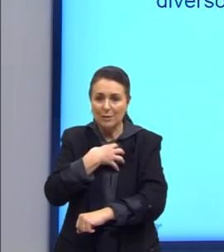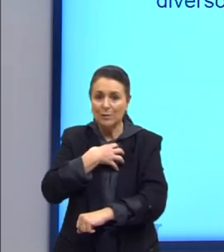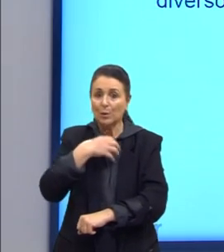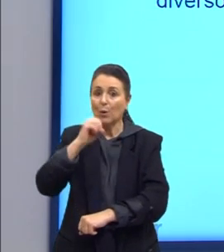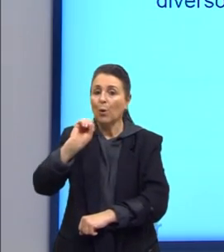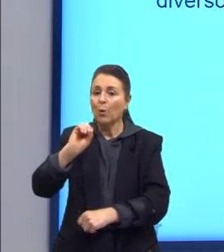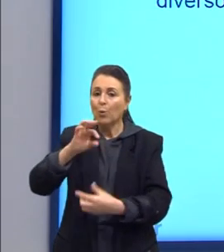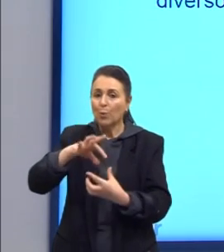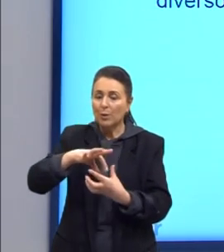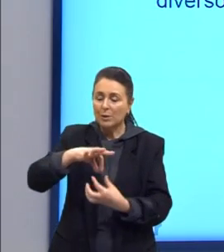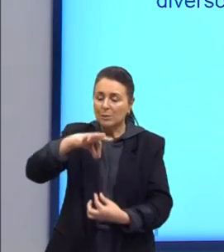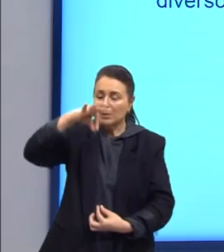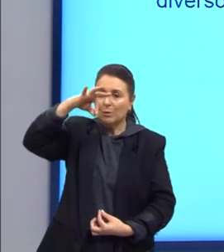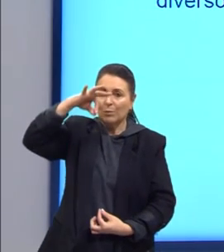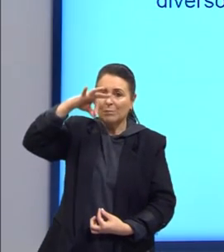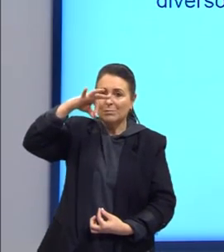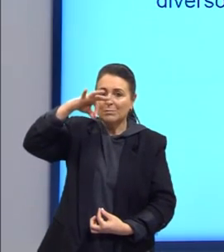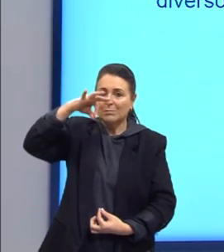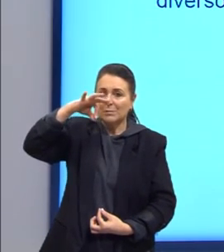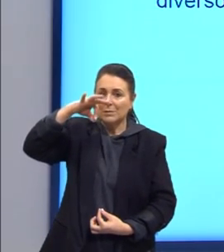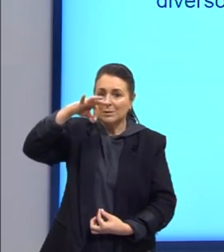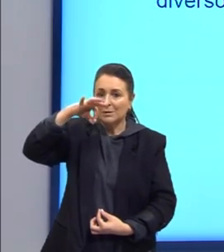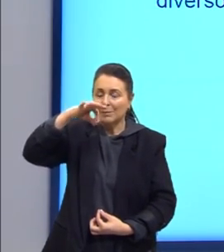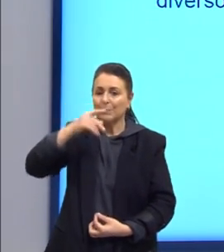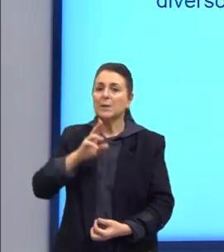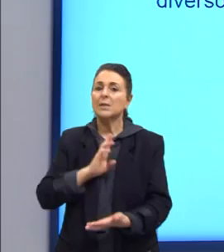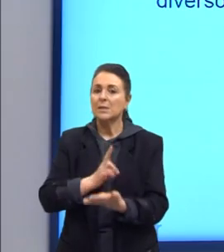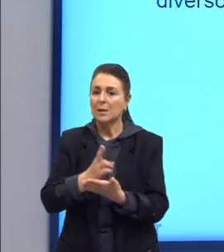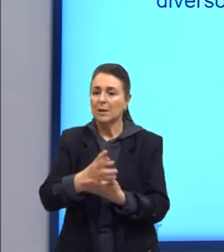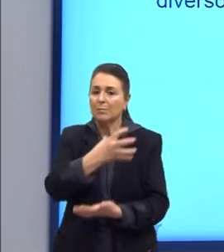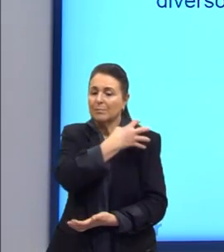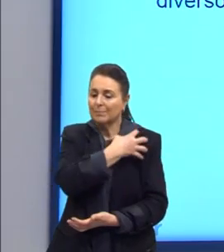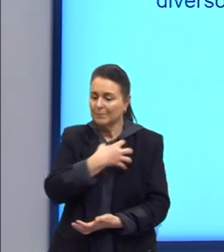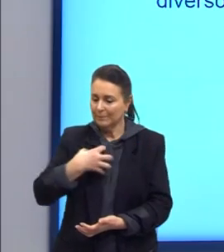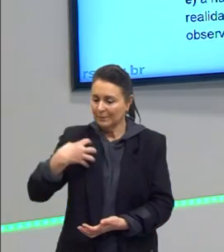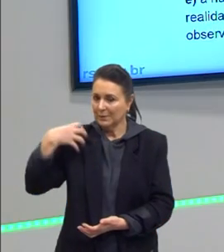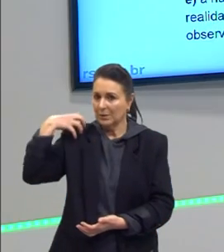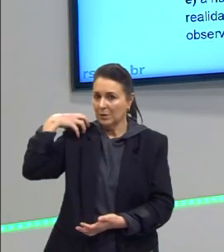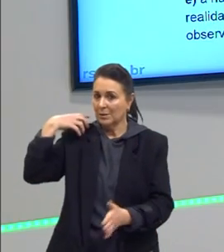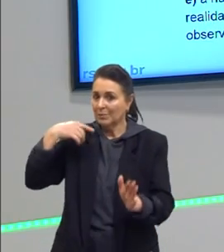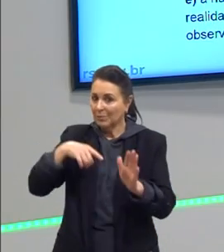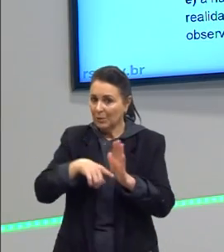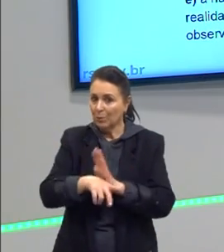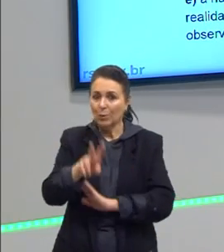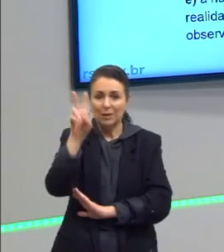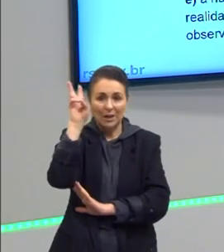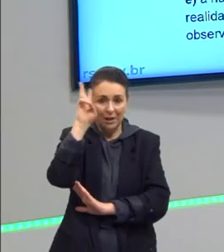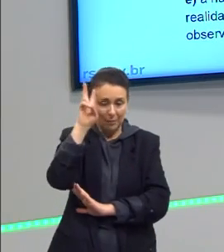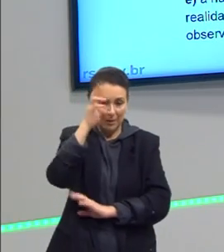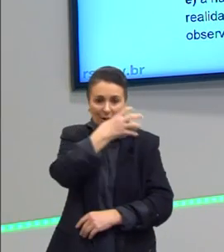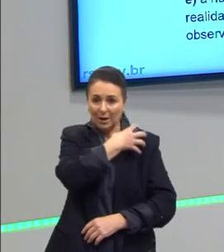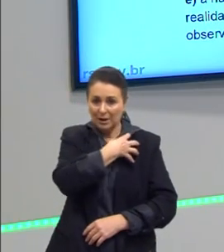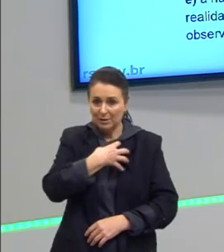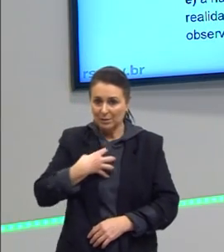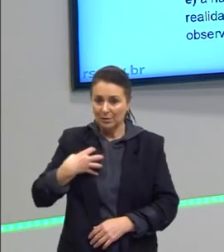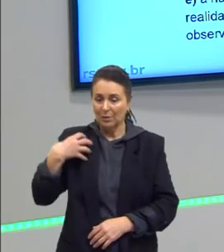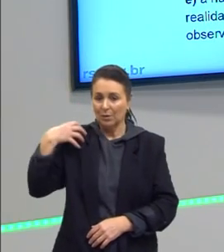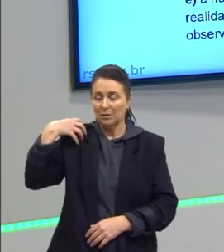que o cercam. Sempre quando aparecer Aristóteles em uma questão, lembre-se que Aristóteles faz essa